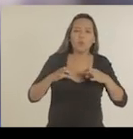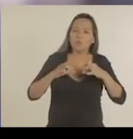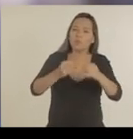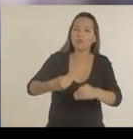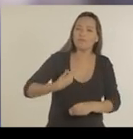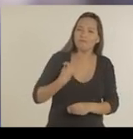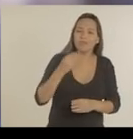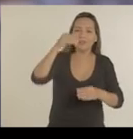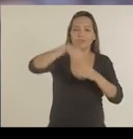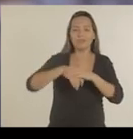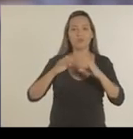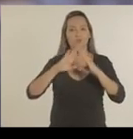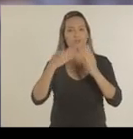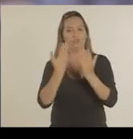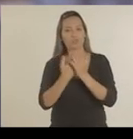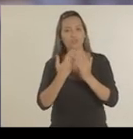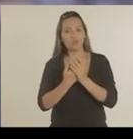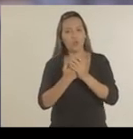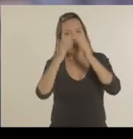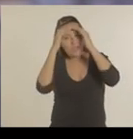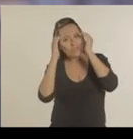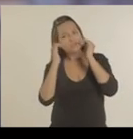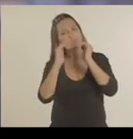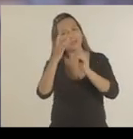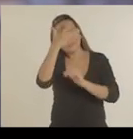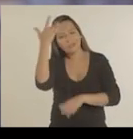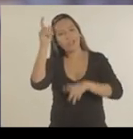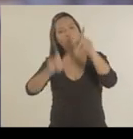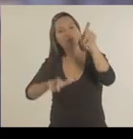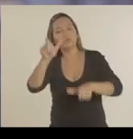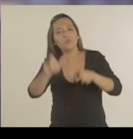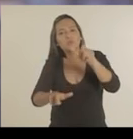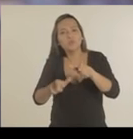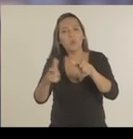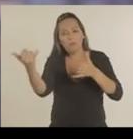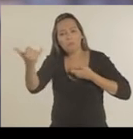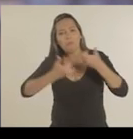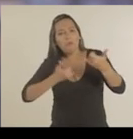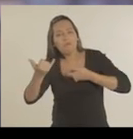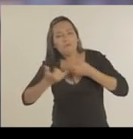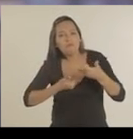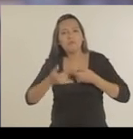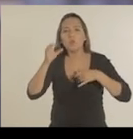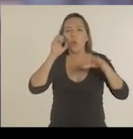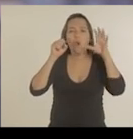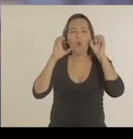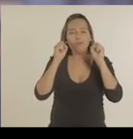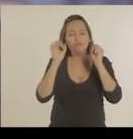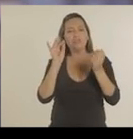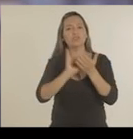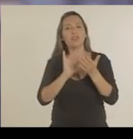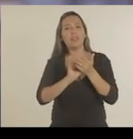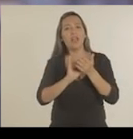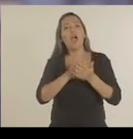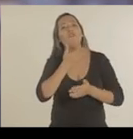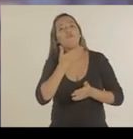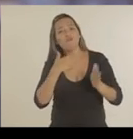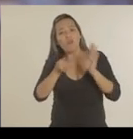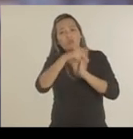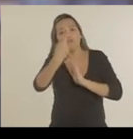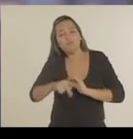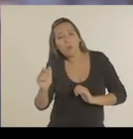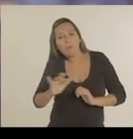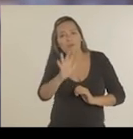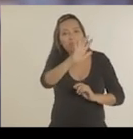criatividade e vida. Vamos tratar as pessoas com respeito, saber o que elas têm a dizer, ouvir sua opinião. Não precisamos dar voz à